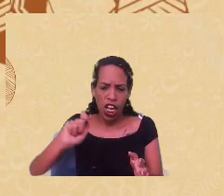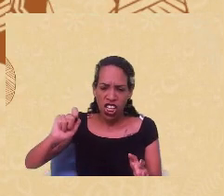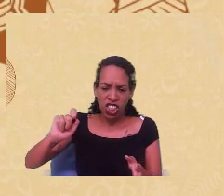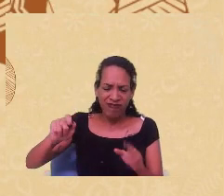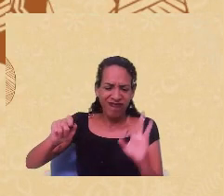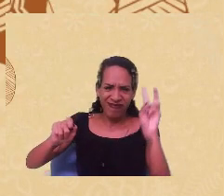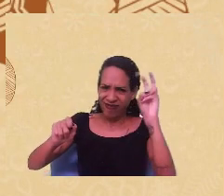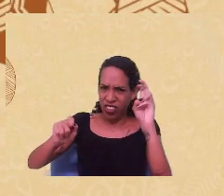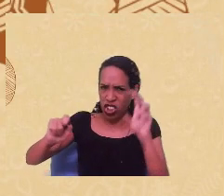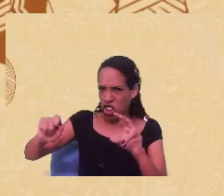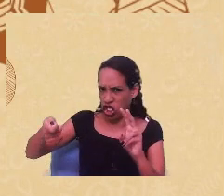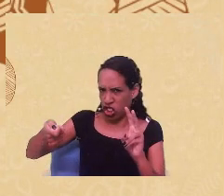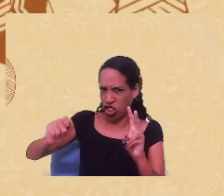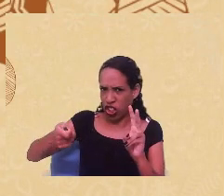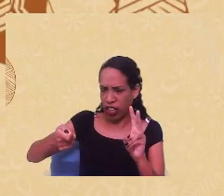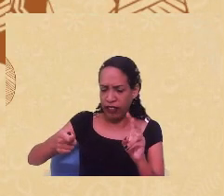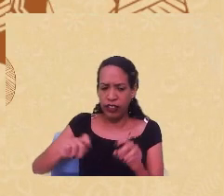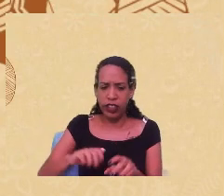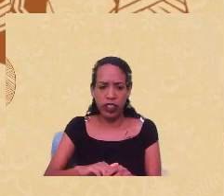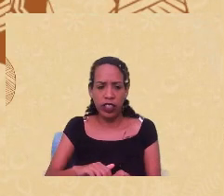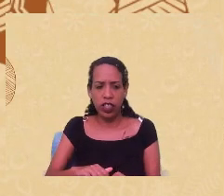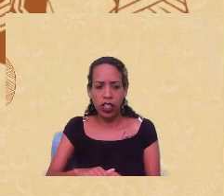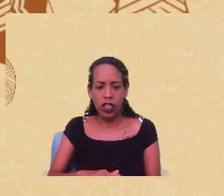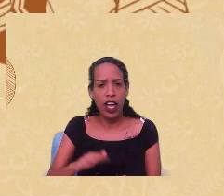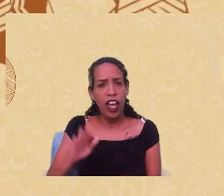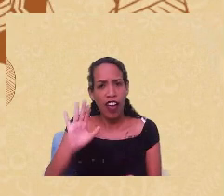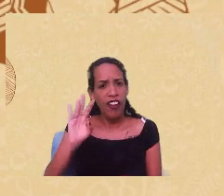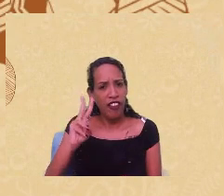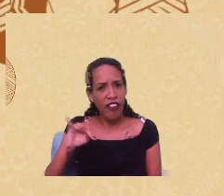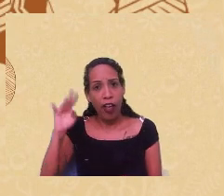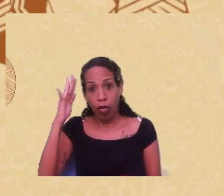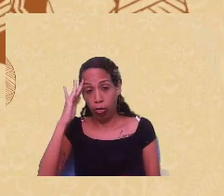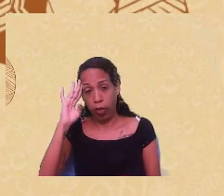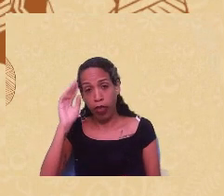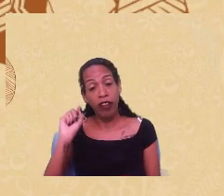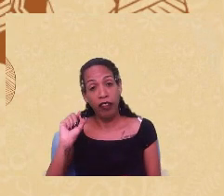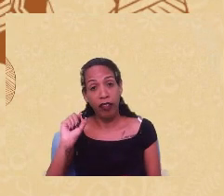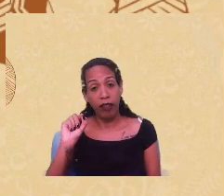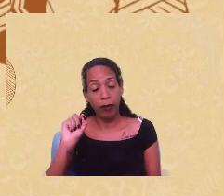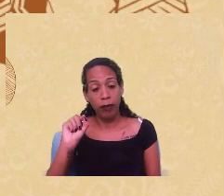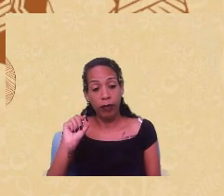a gente vai entender que essa